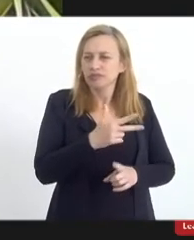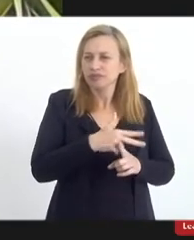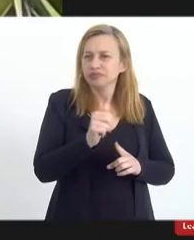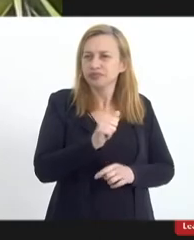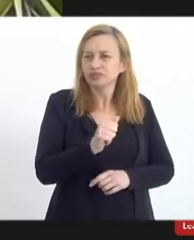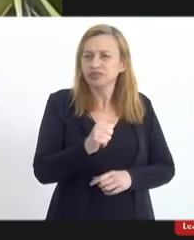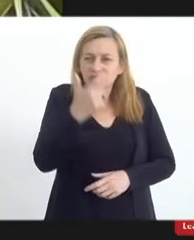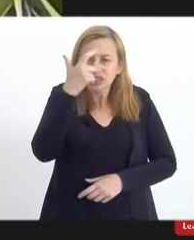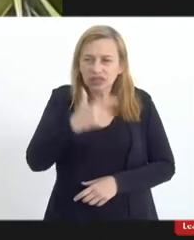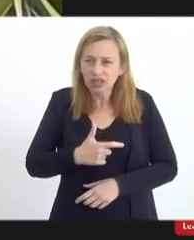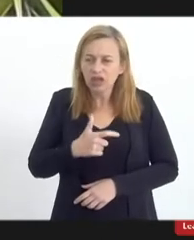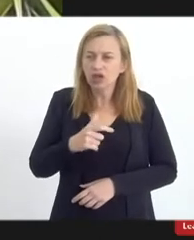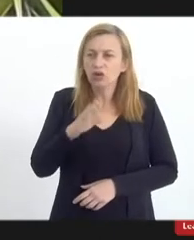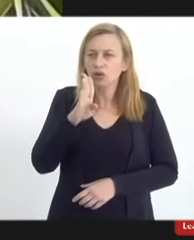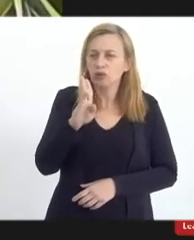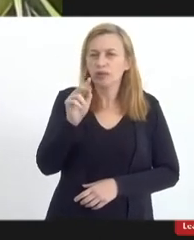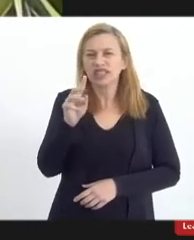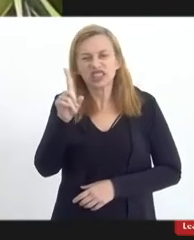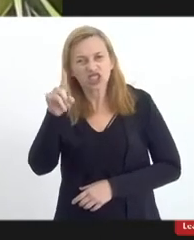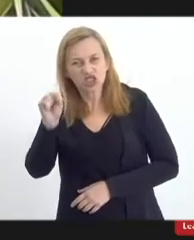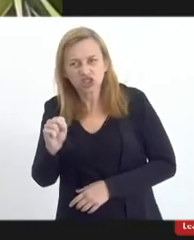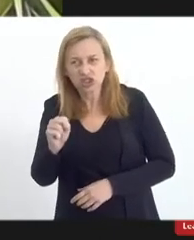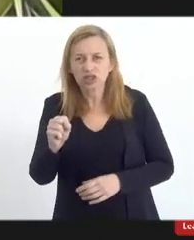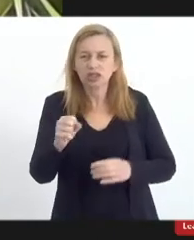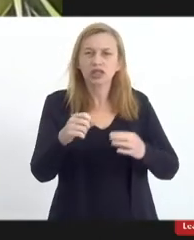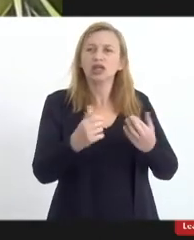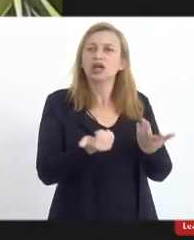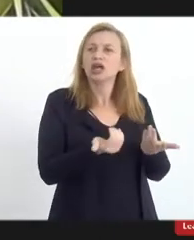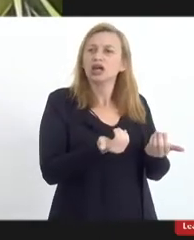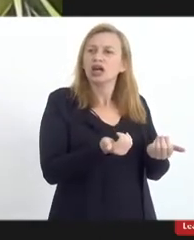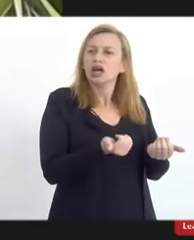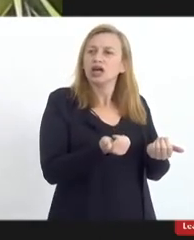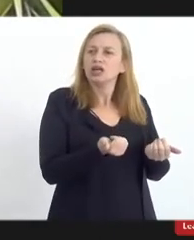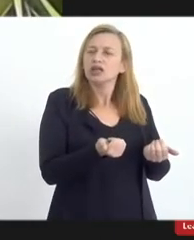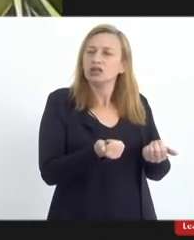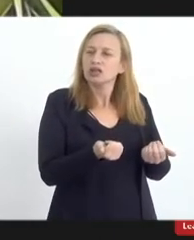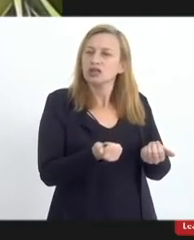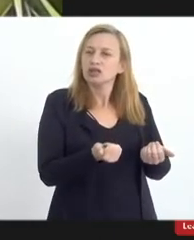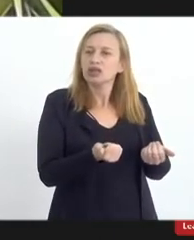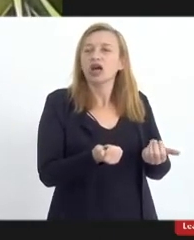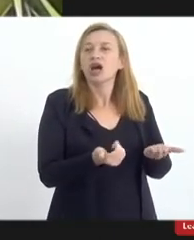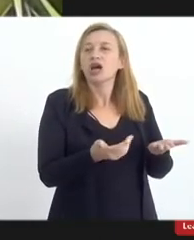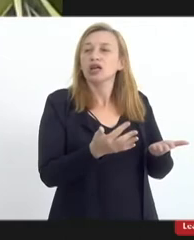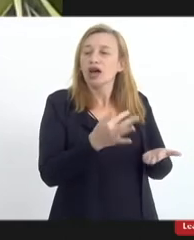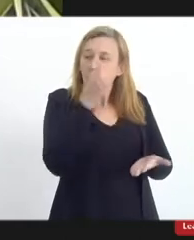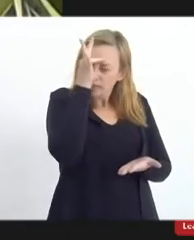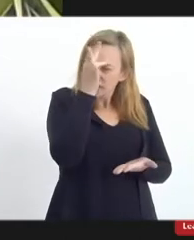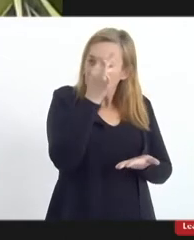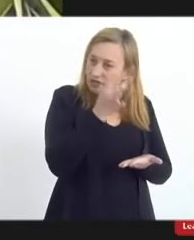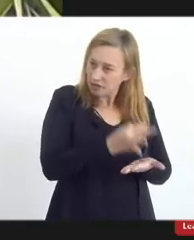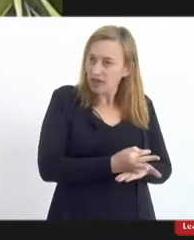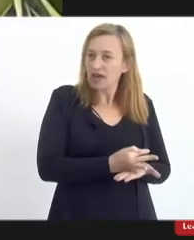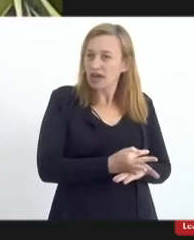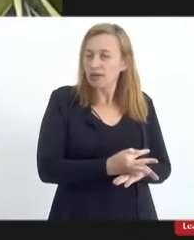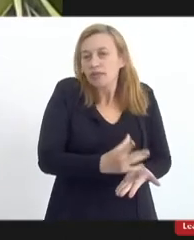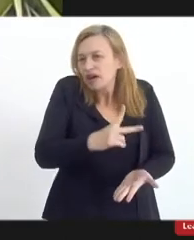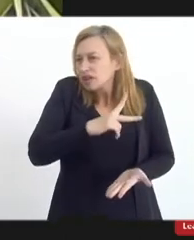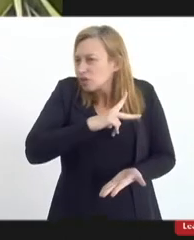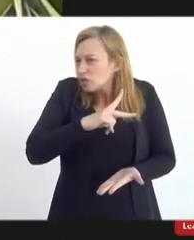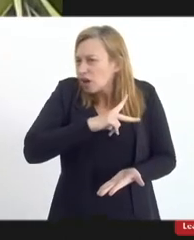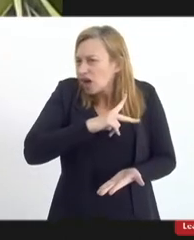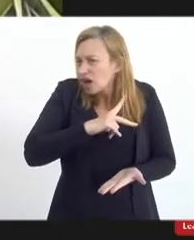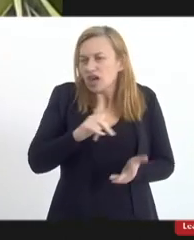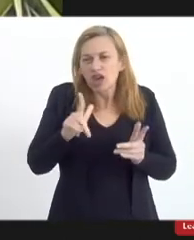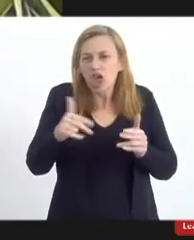bandista, adoradora da minha fé, assim como respeito todas as igrejas, todas as denominações,